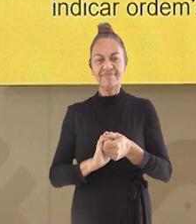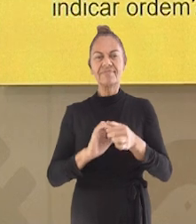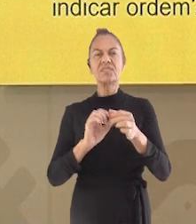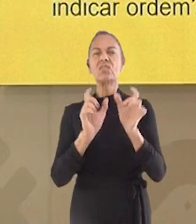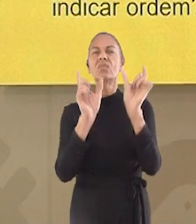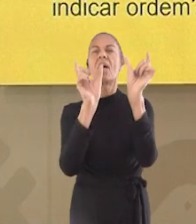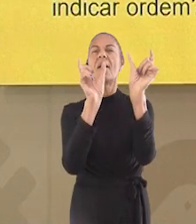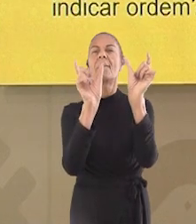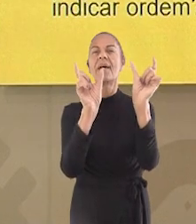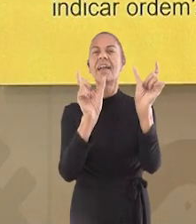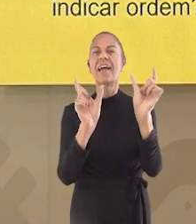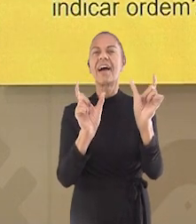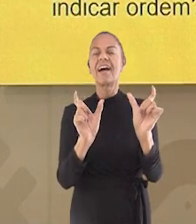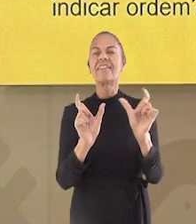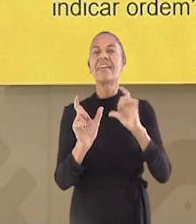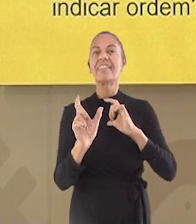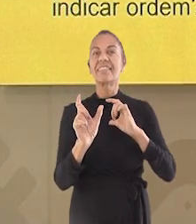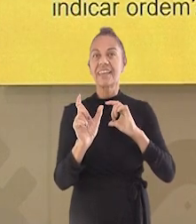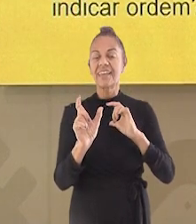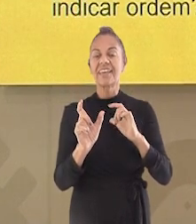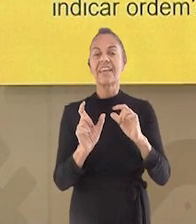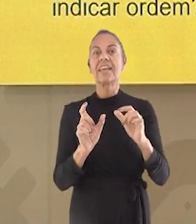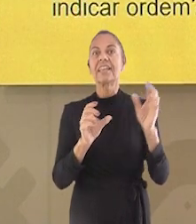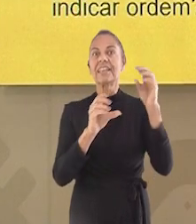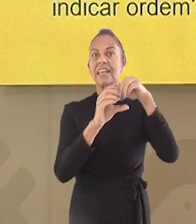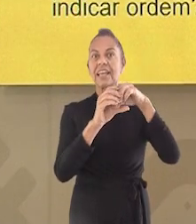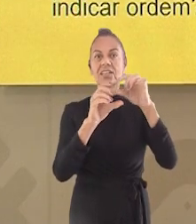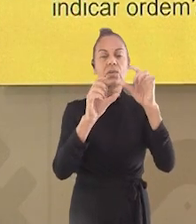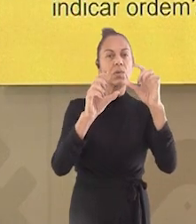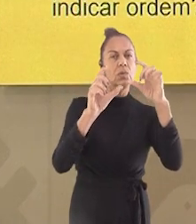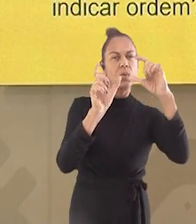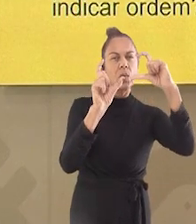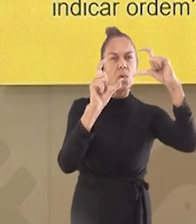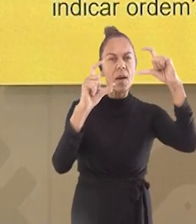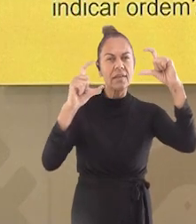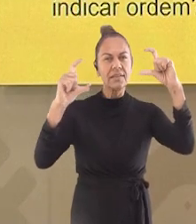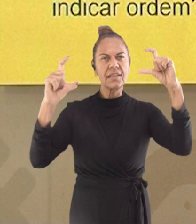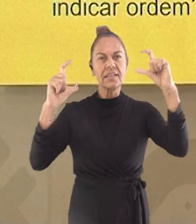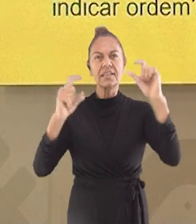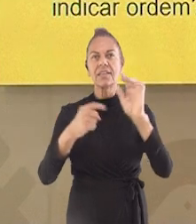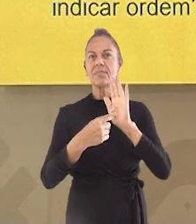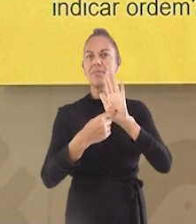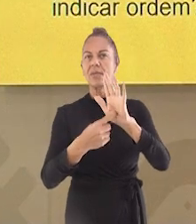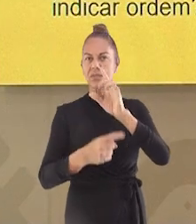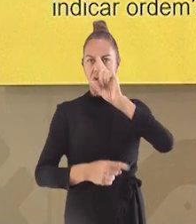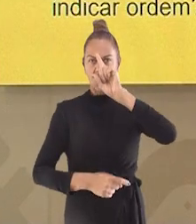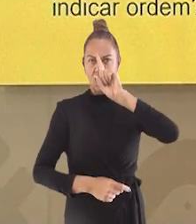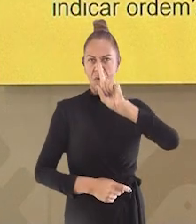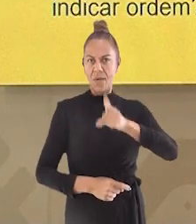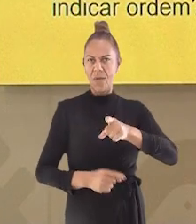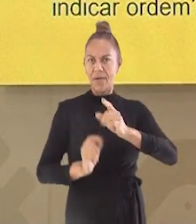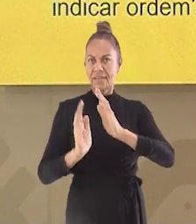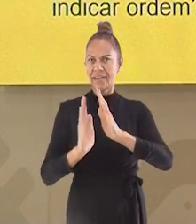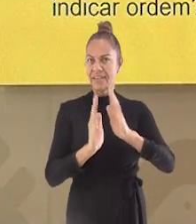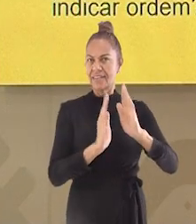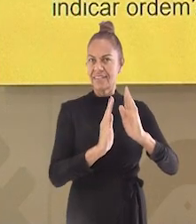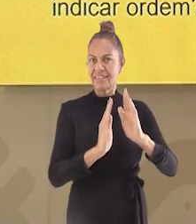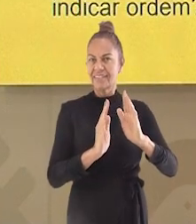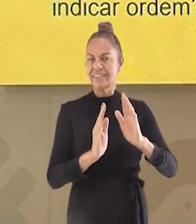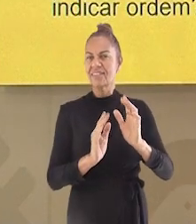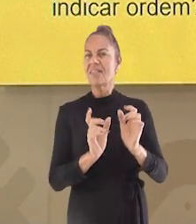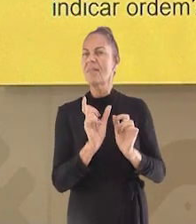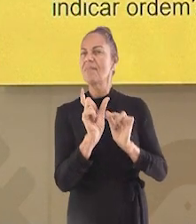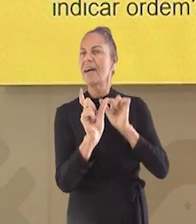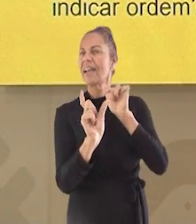em quadrinhos para indicar ordem? E aí, você sabe qual é essa palavra? Eu aposto que sim. Dê uma olhadinha aí.